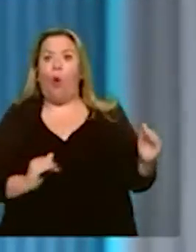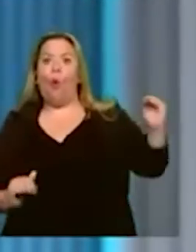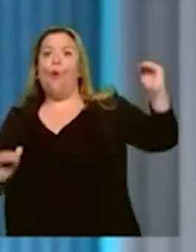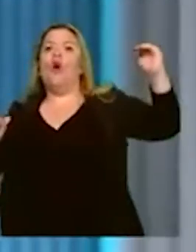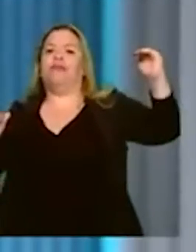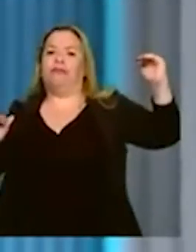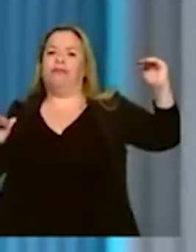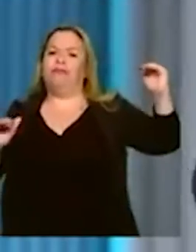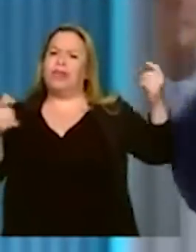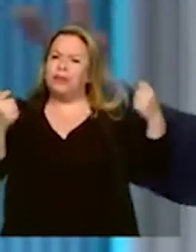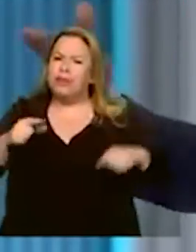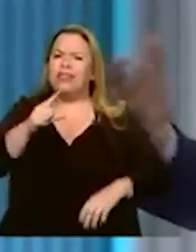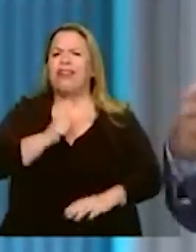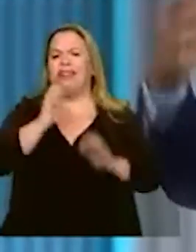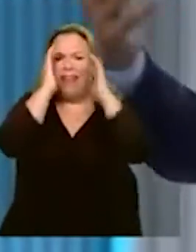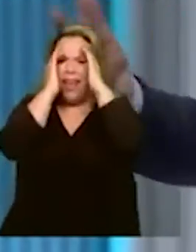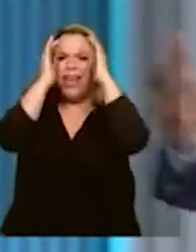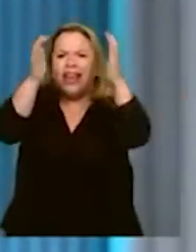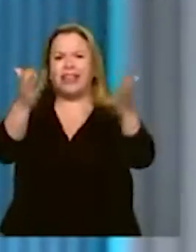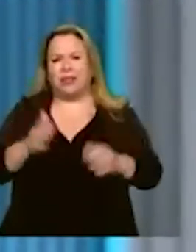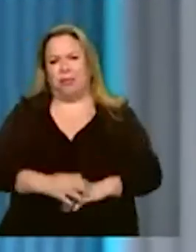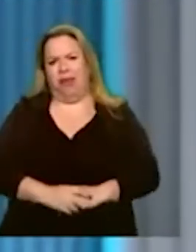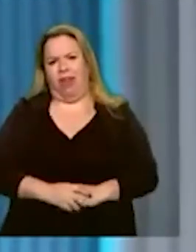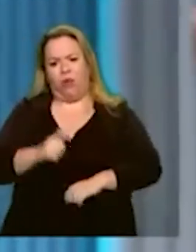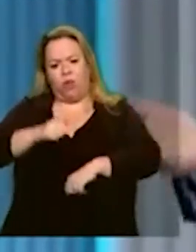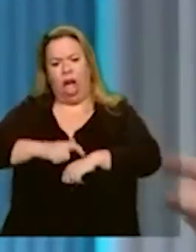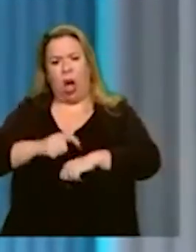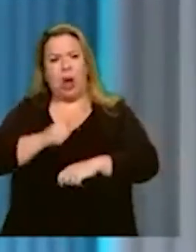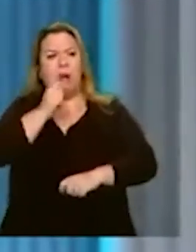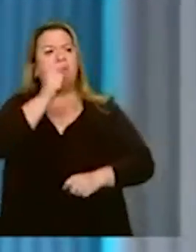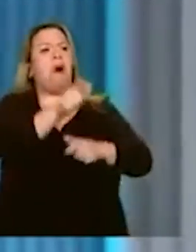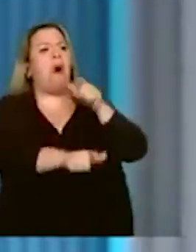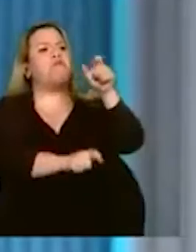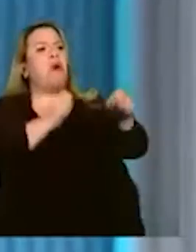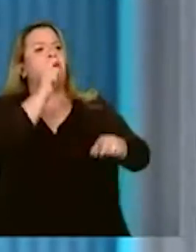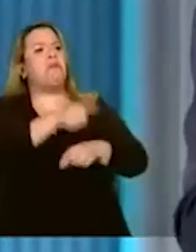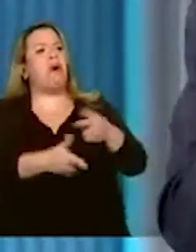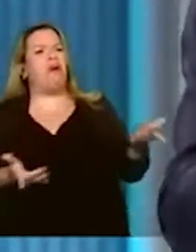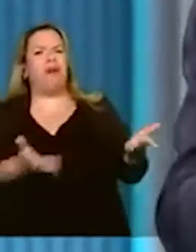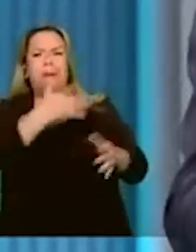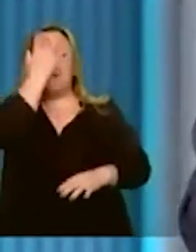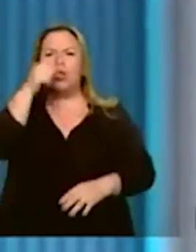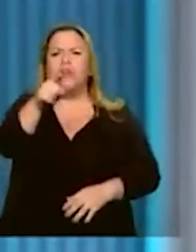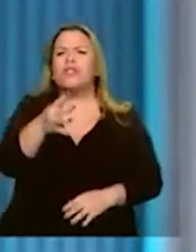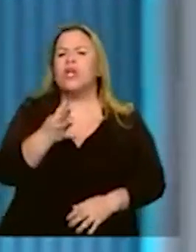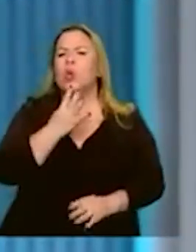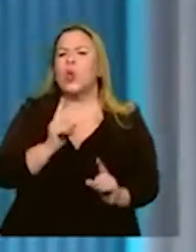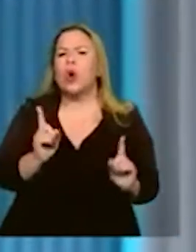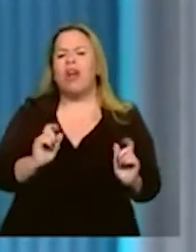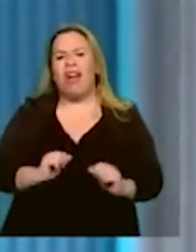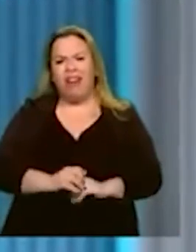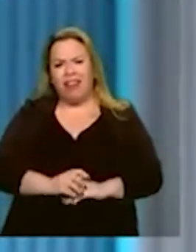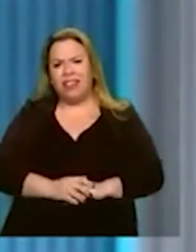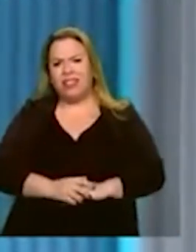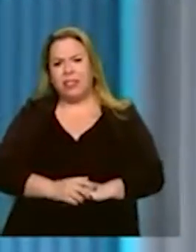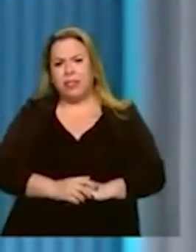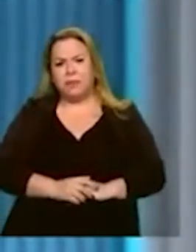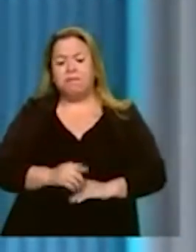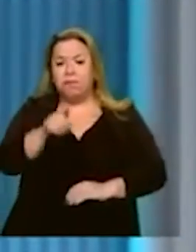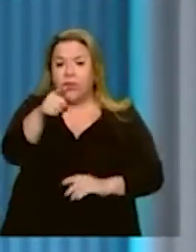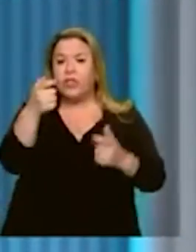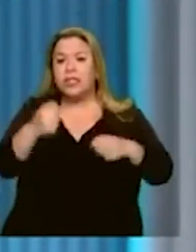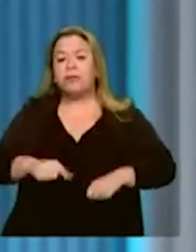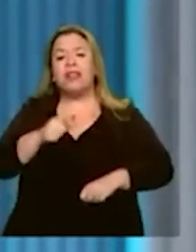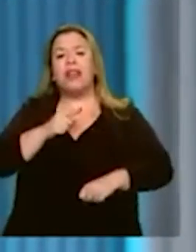de parcimônia em atacar os outros. Pessoas que você nem conhece, nem conhece. E ter um